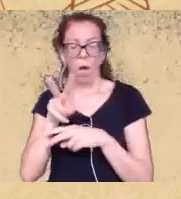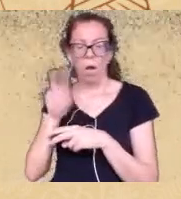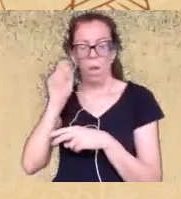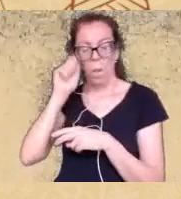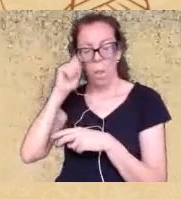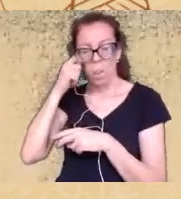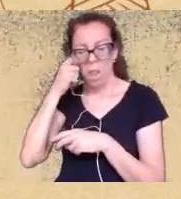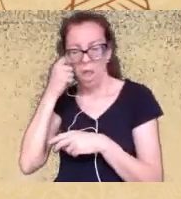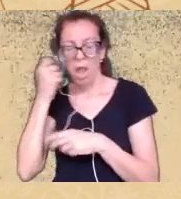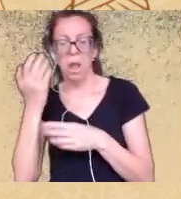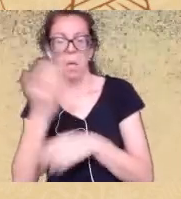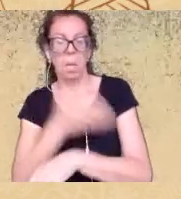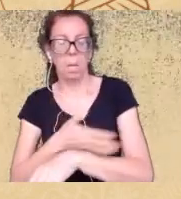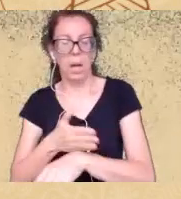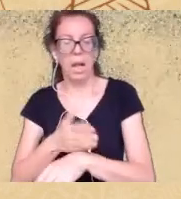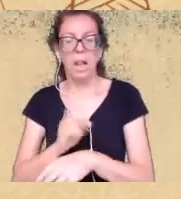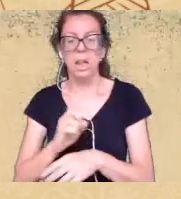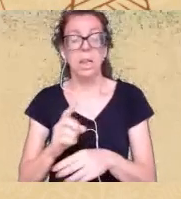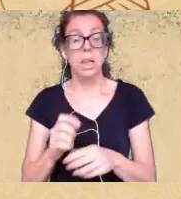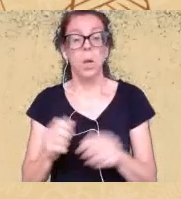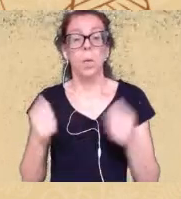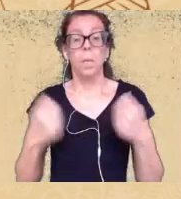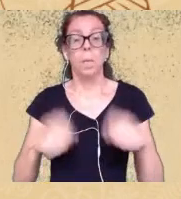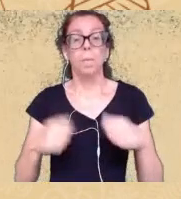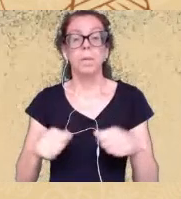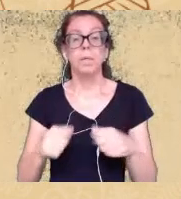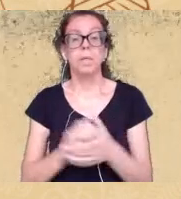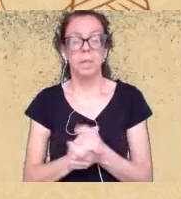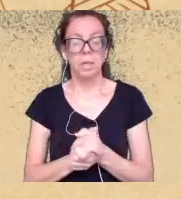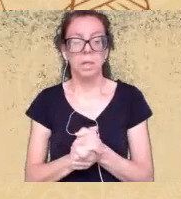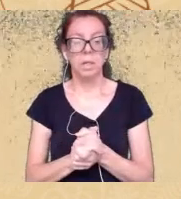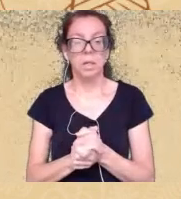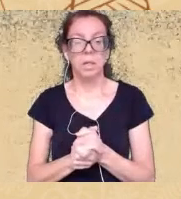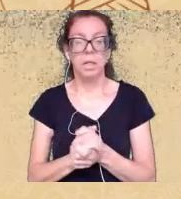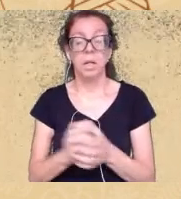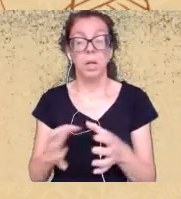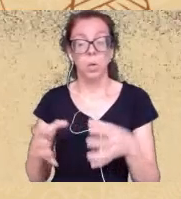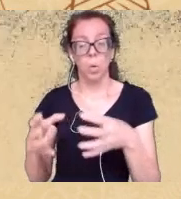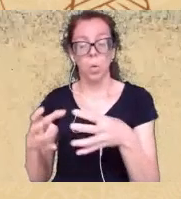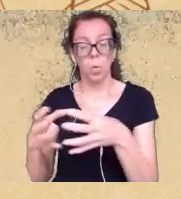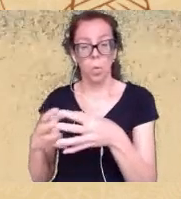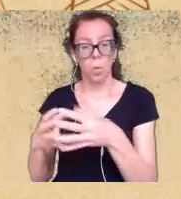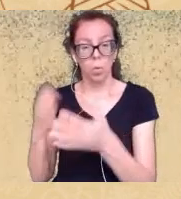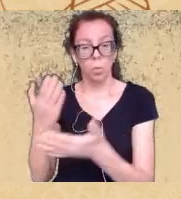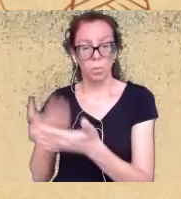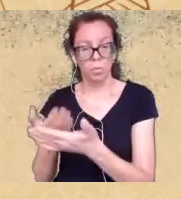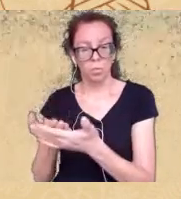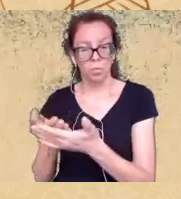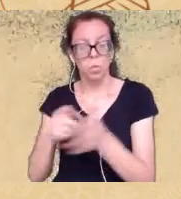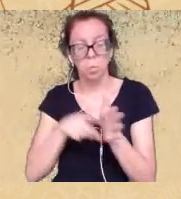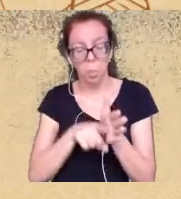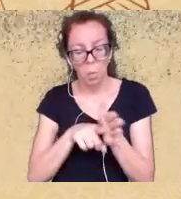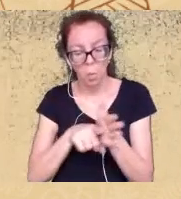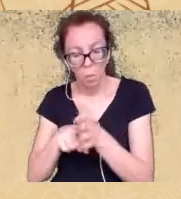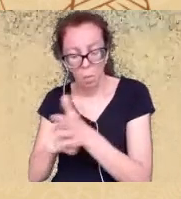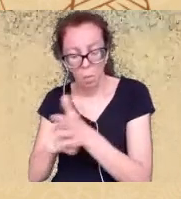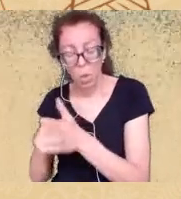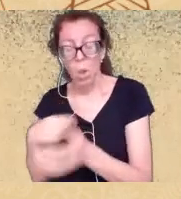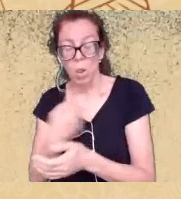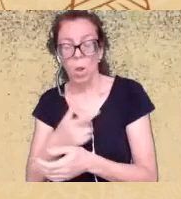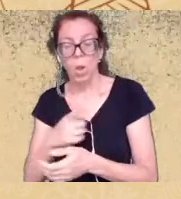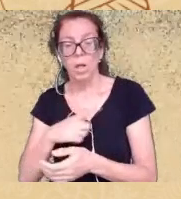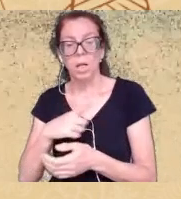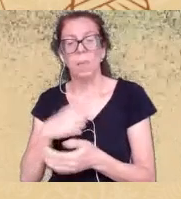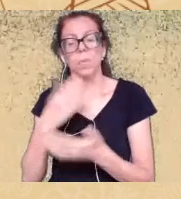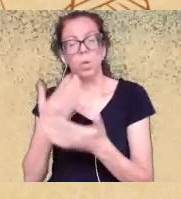necessário que a gente pegue esse conjunto neste grupo de estudos de pesquisas nós temos estudantes